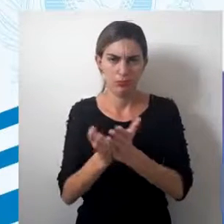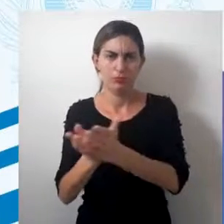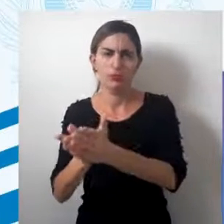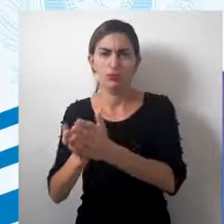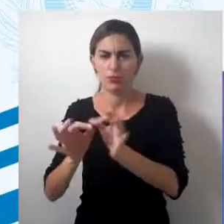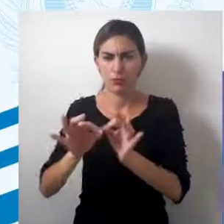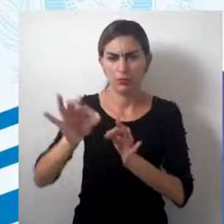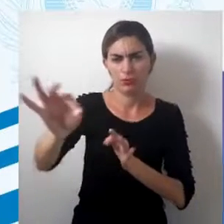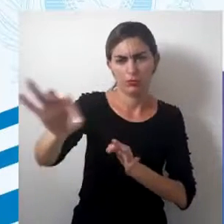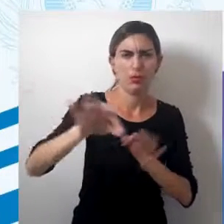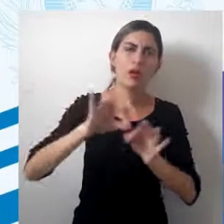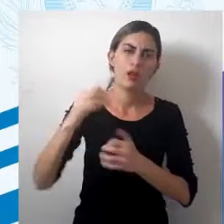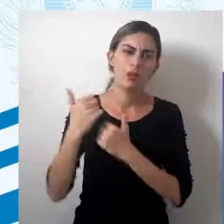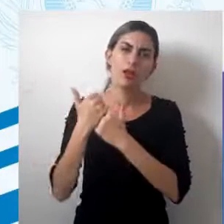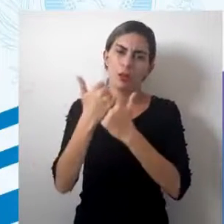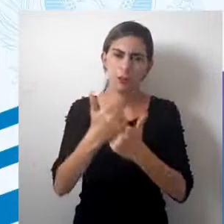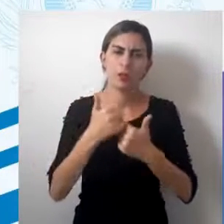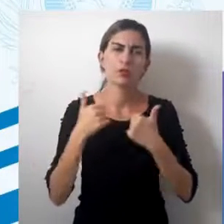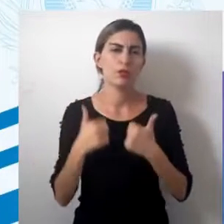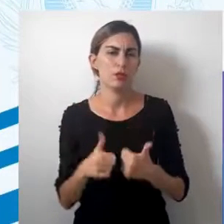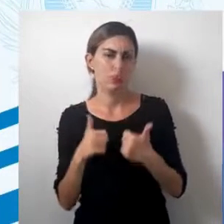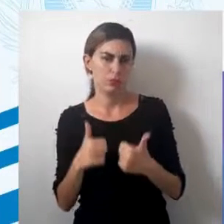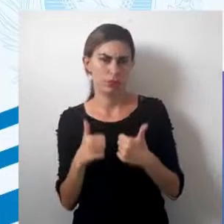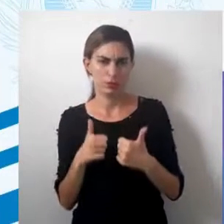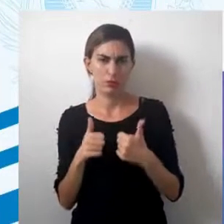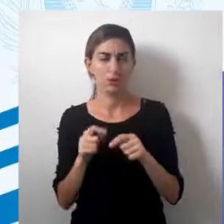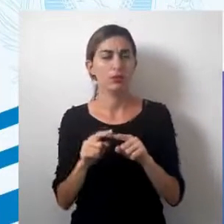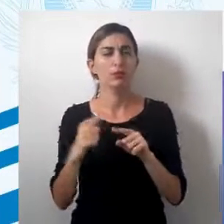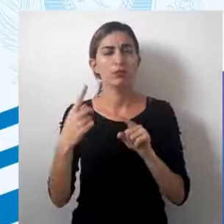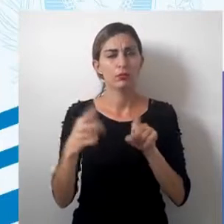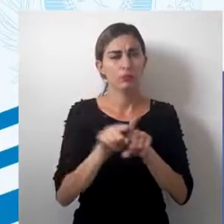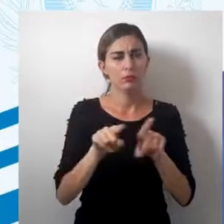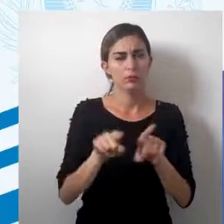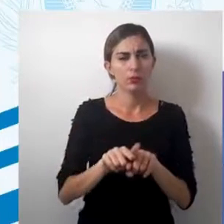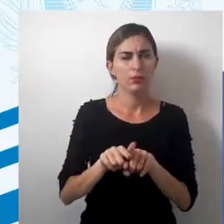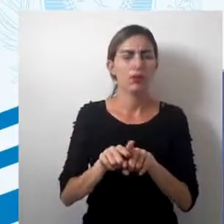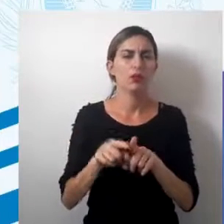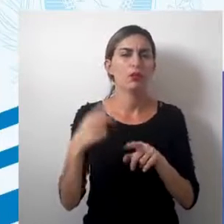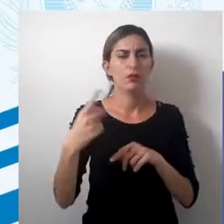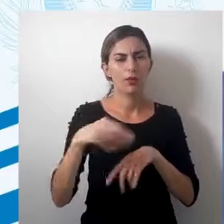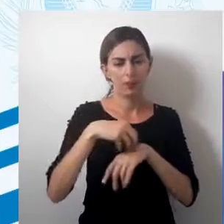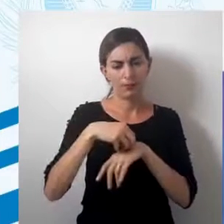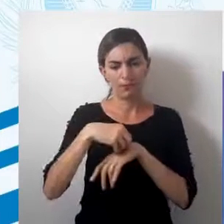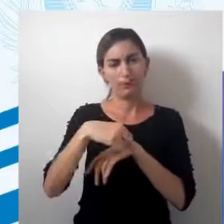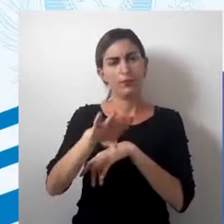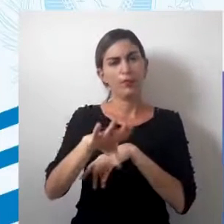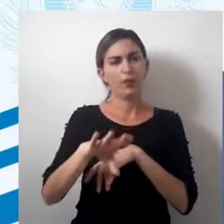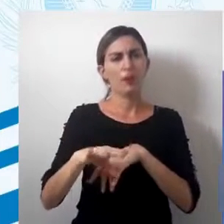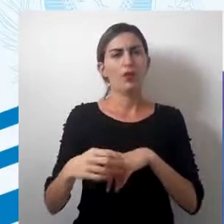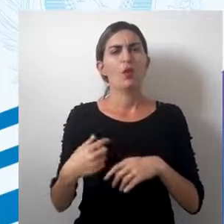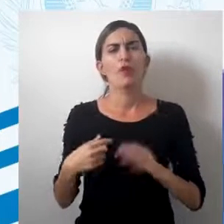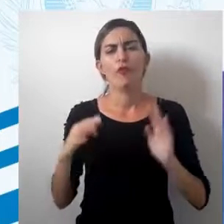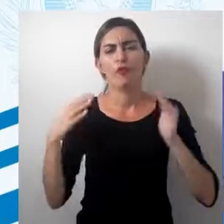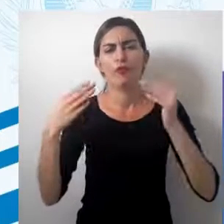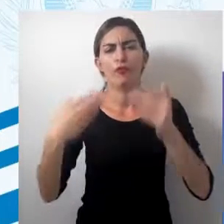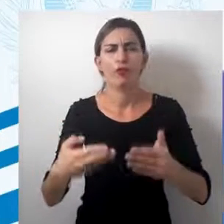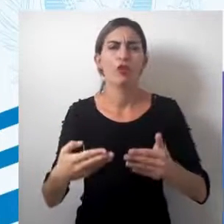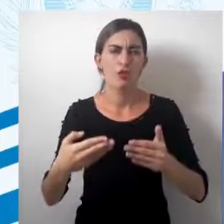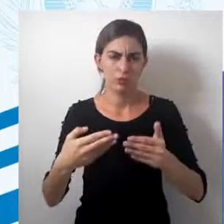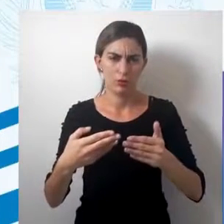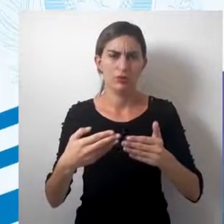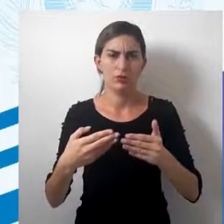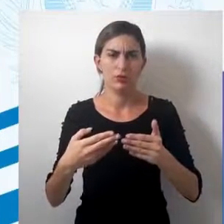das latitudes médias, ela representa bem. E ela vai também trazer um enfoque,